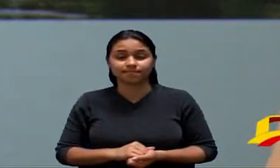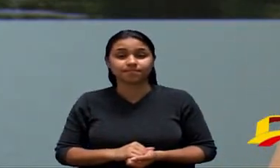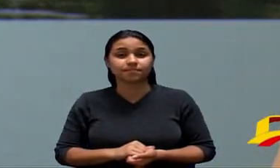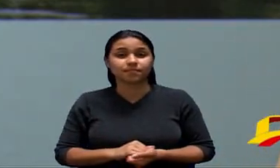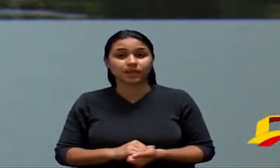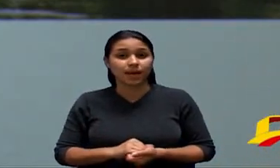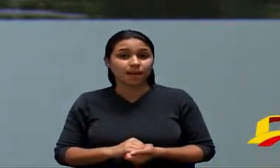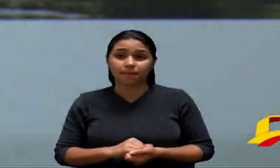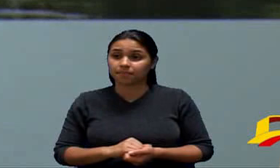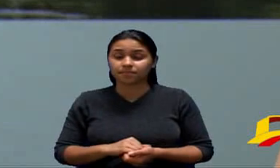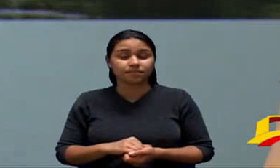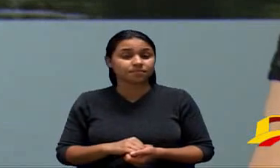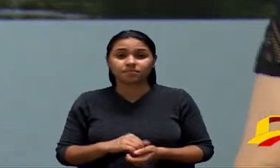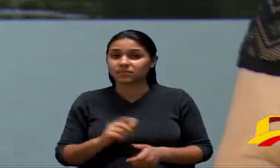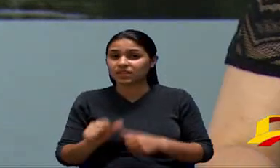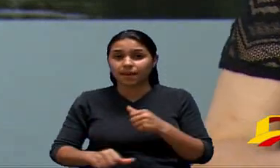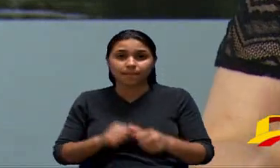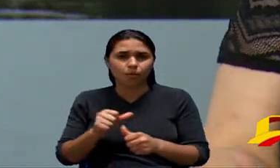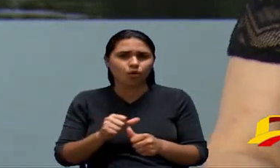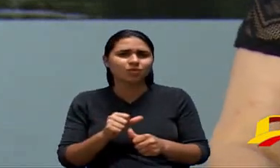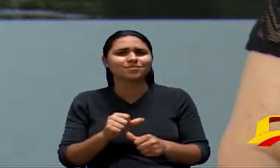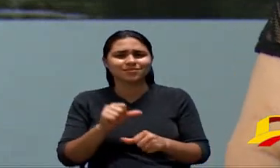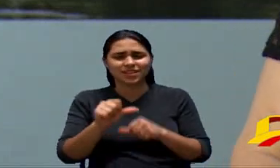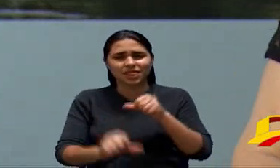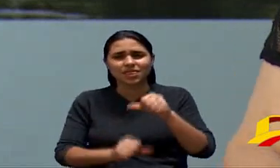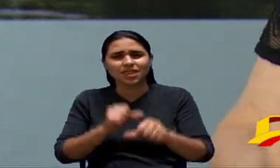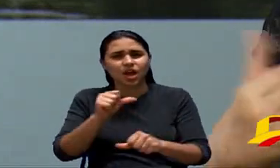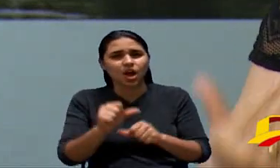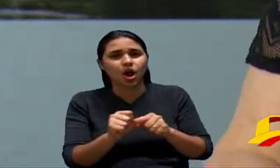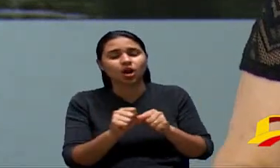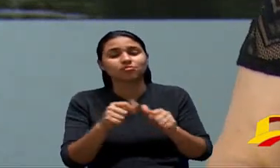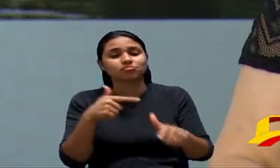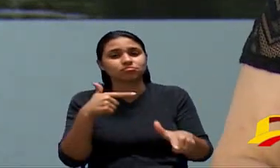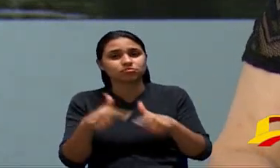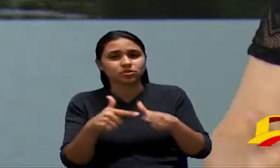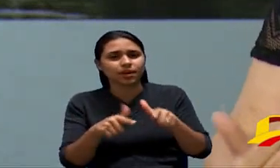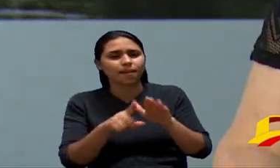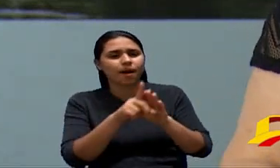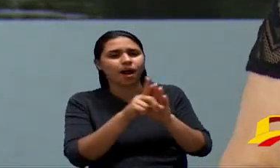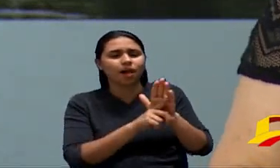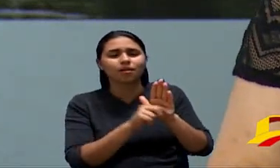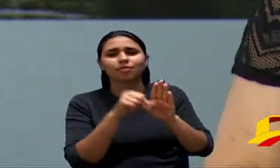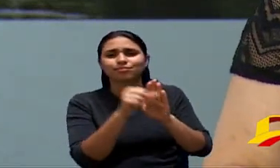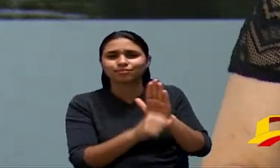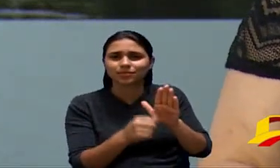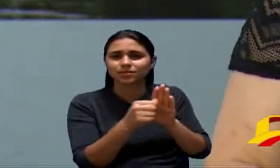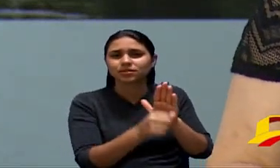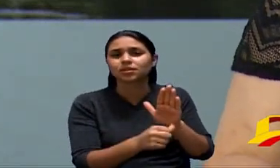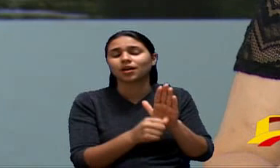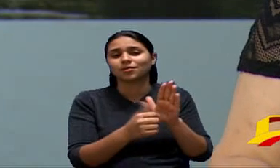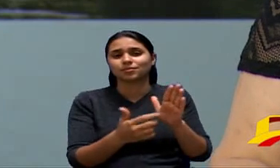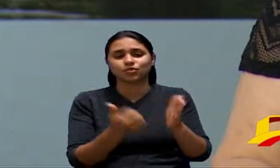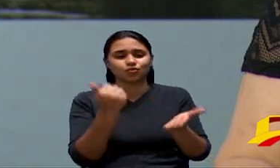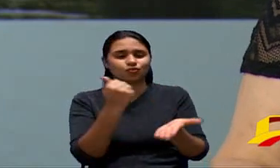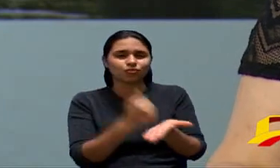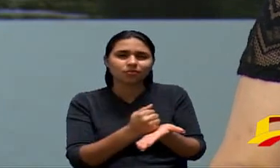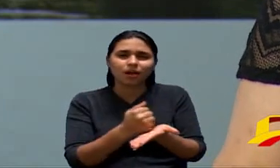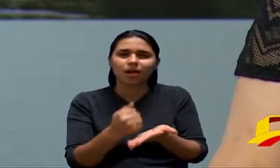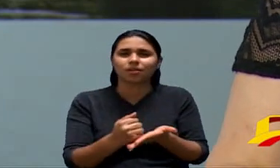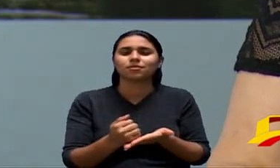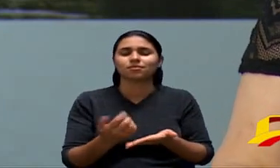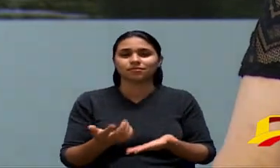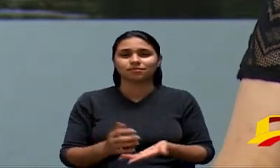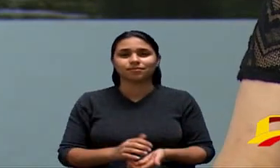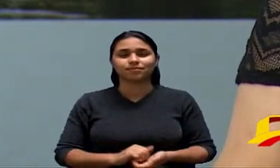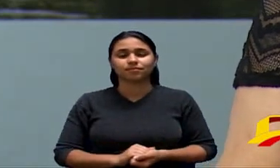reforma trabalhista né que deixou aí os sindicatos as federações é numa